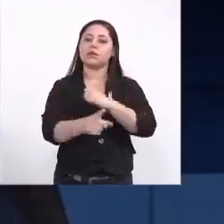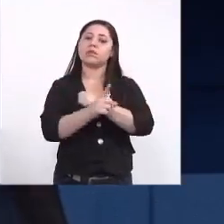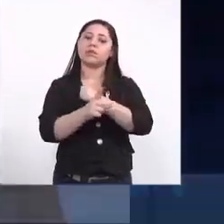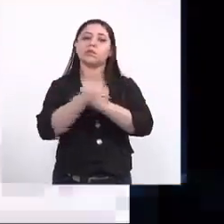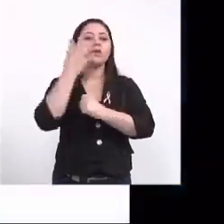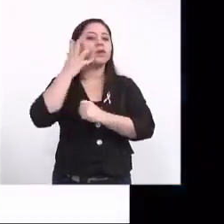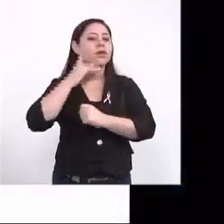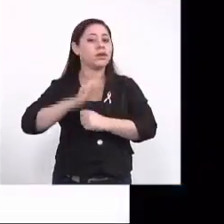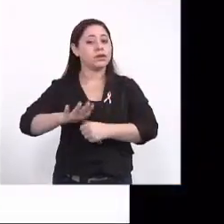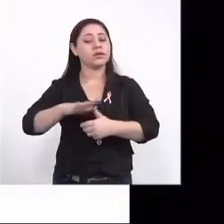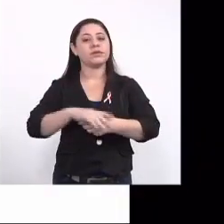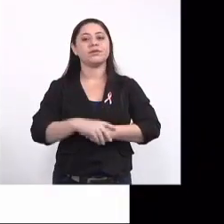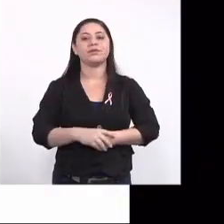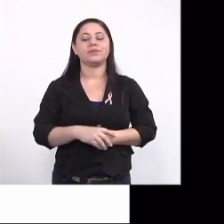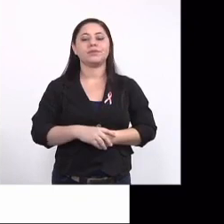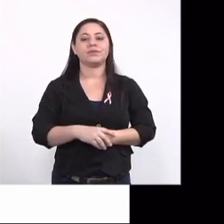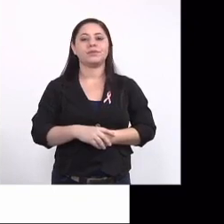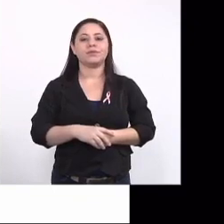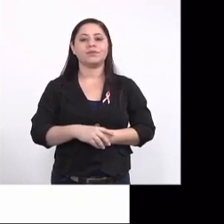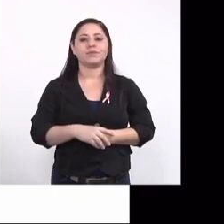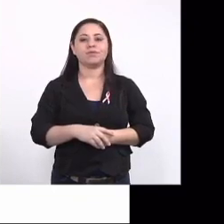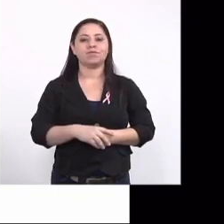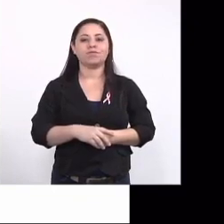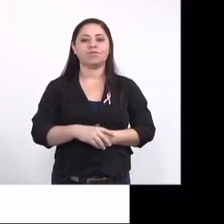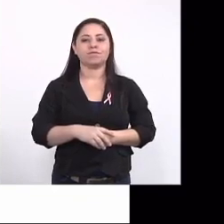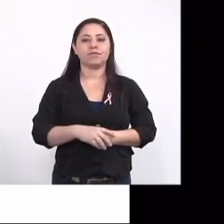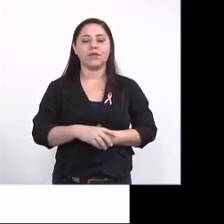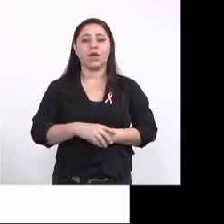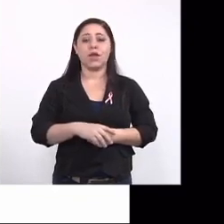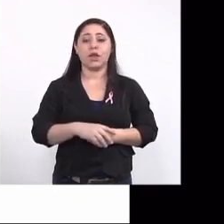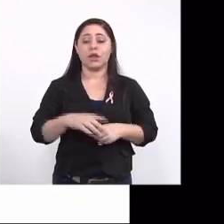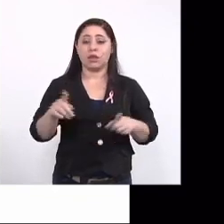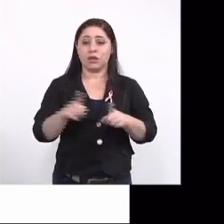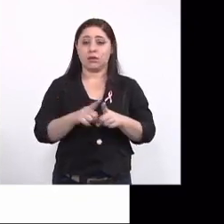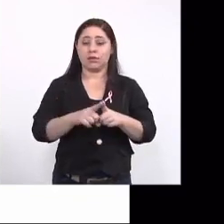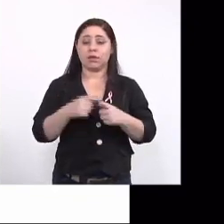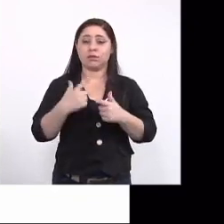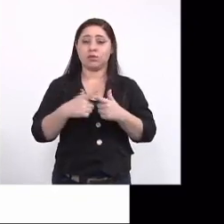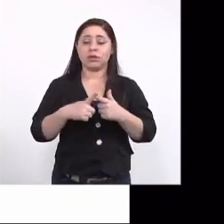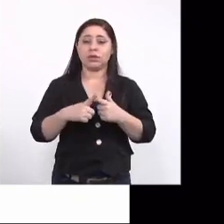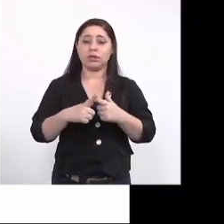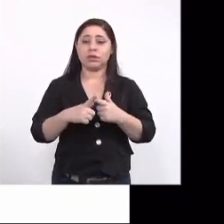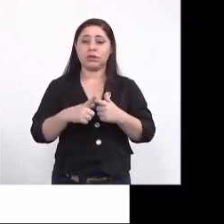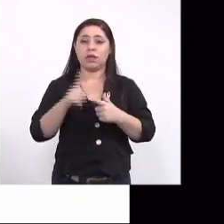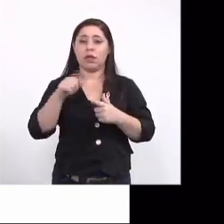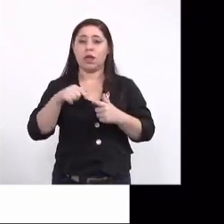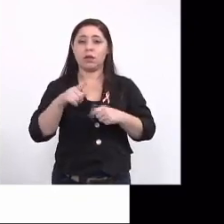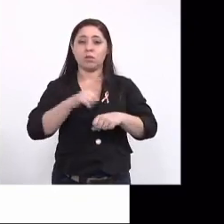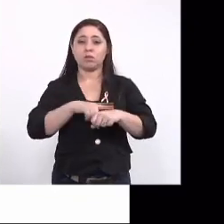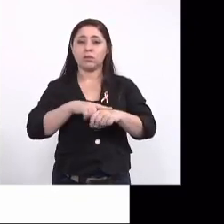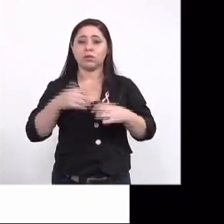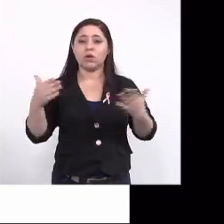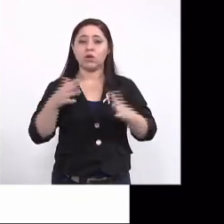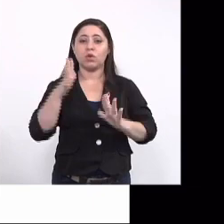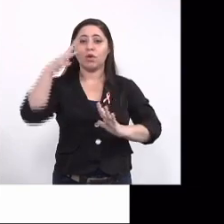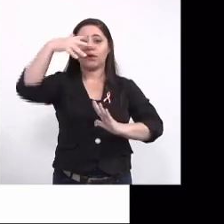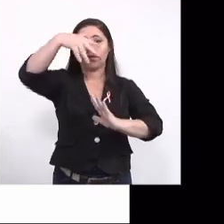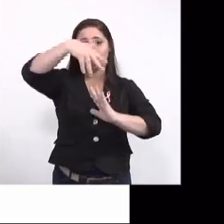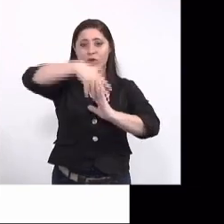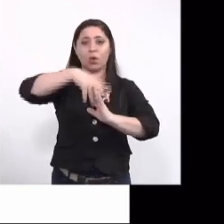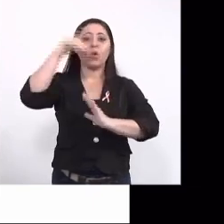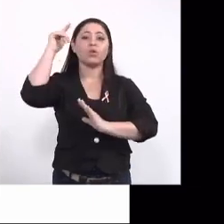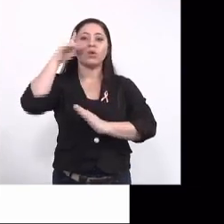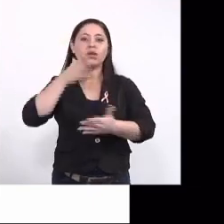essas crianças. e, por uma coincidência de fatores positivos, neste momento, a UFMS